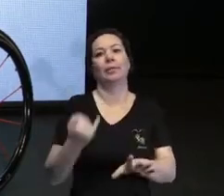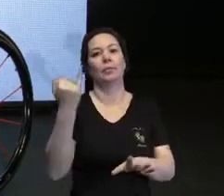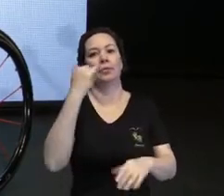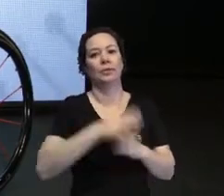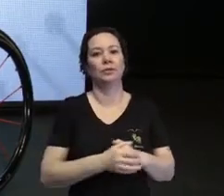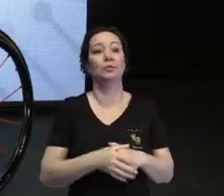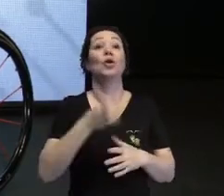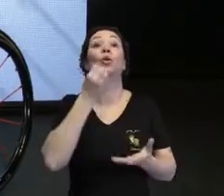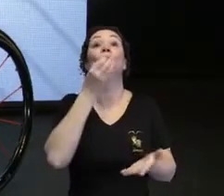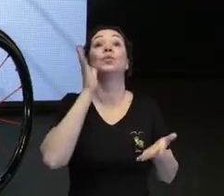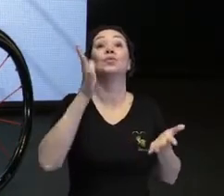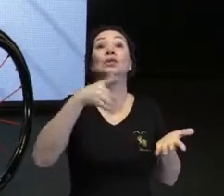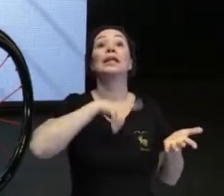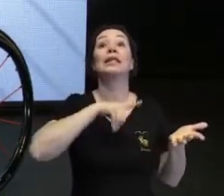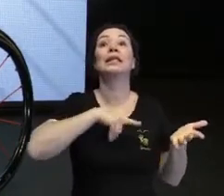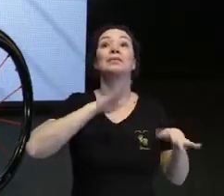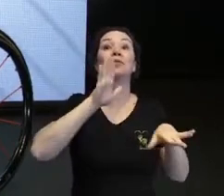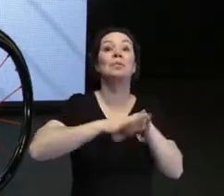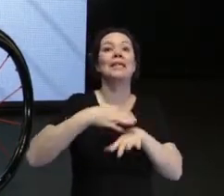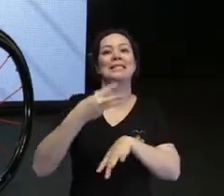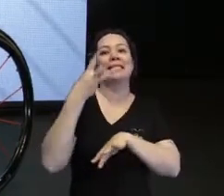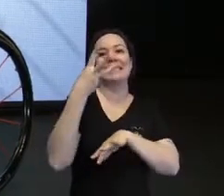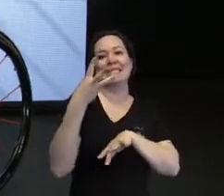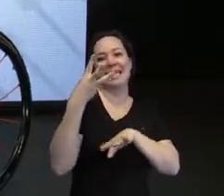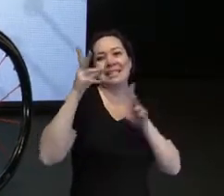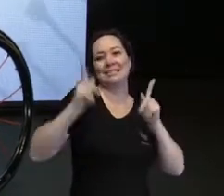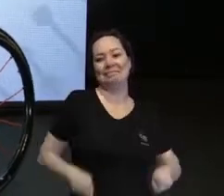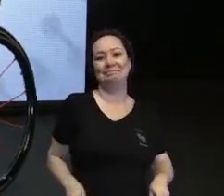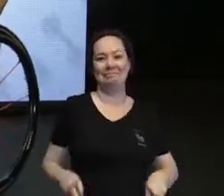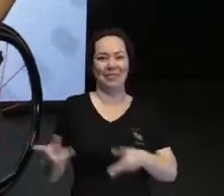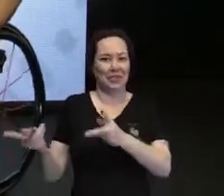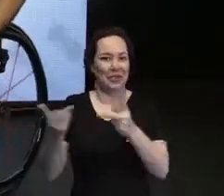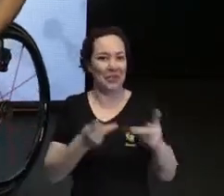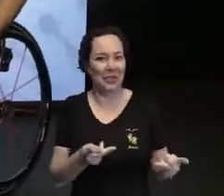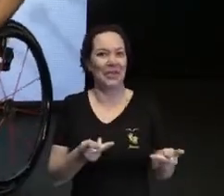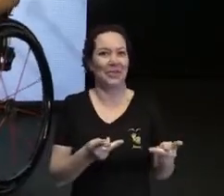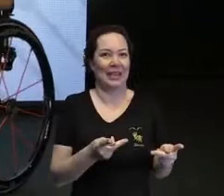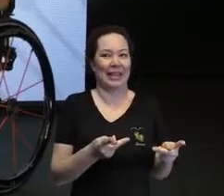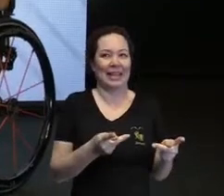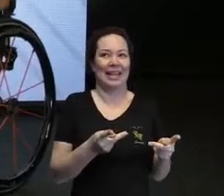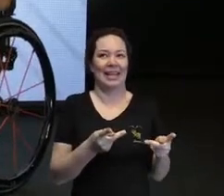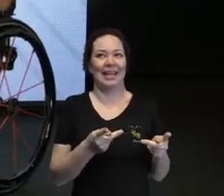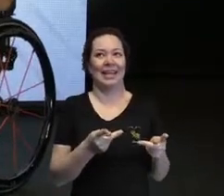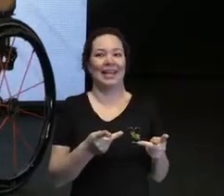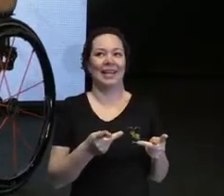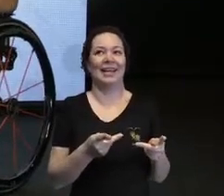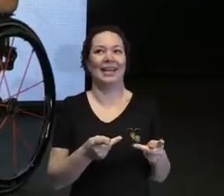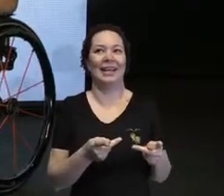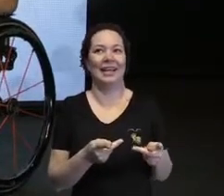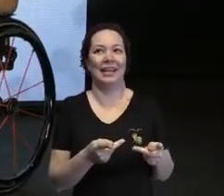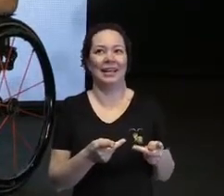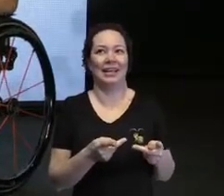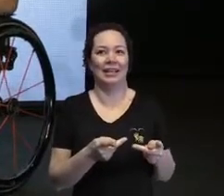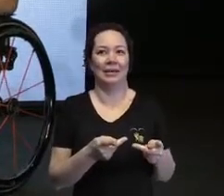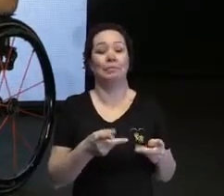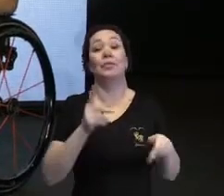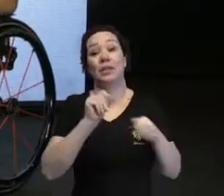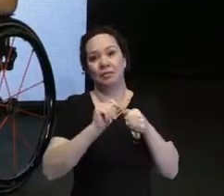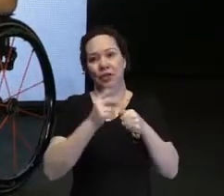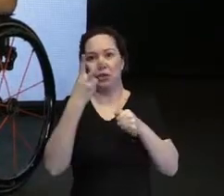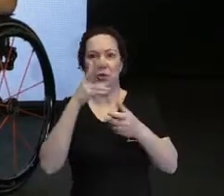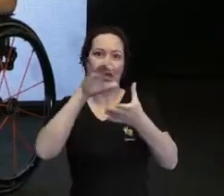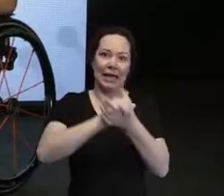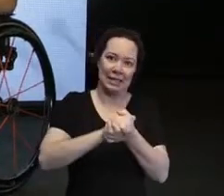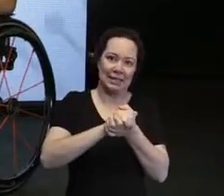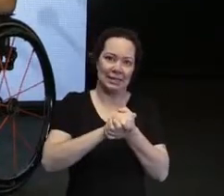Pessoal, já estamos aqui com mais três convidados incríveis, né? Dois, na verdade um casal,